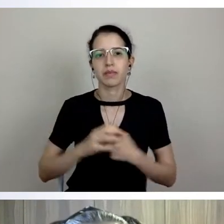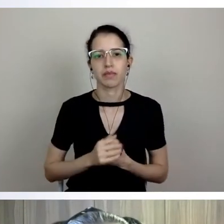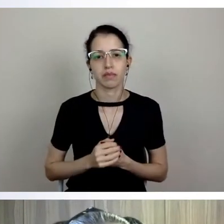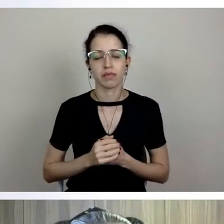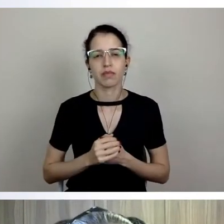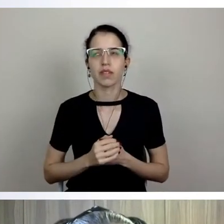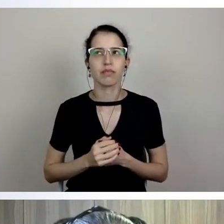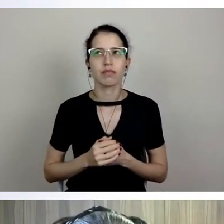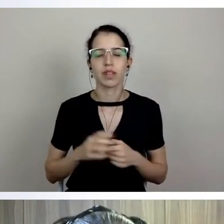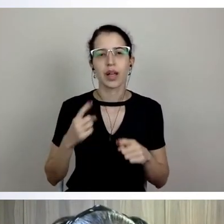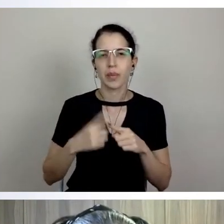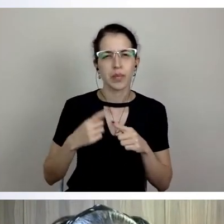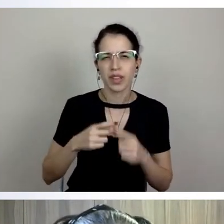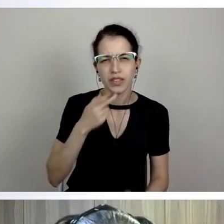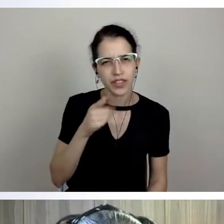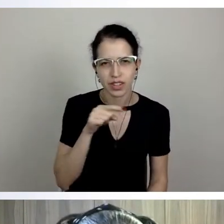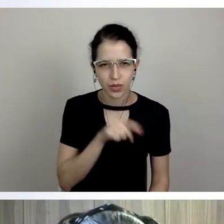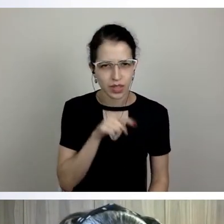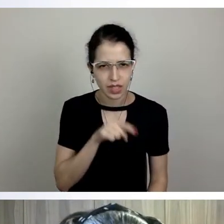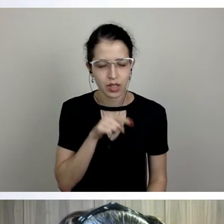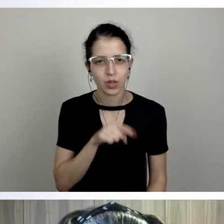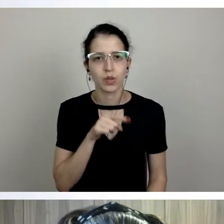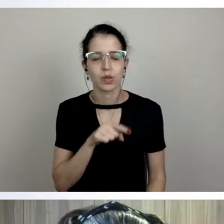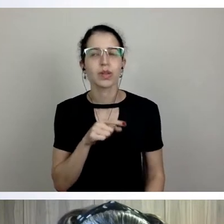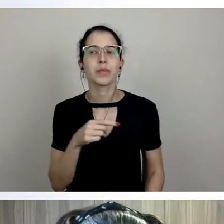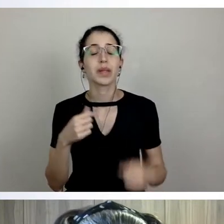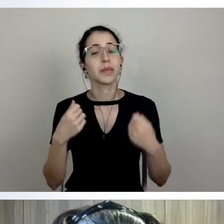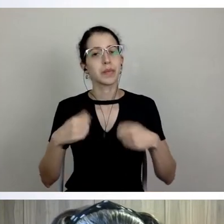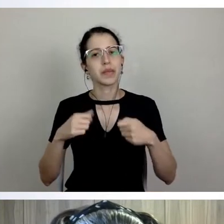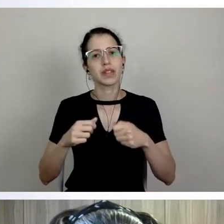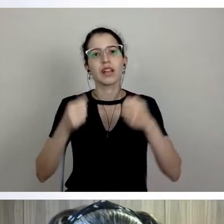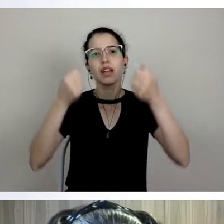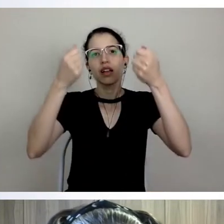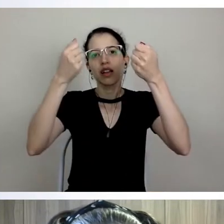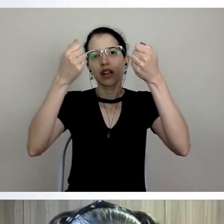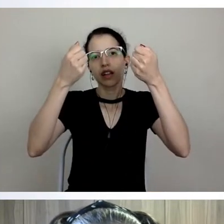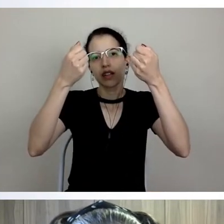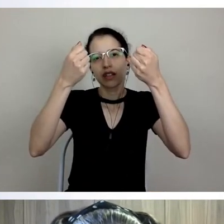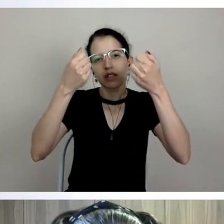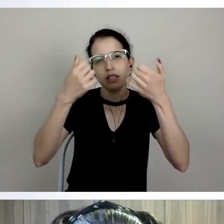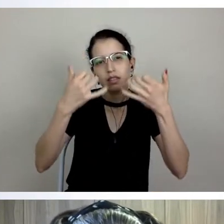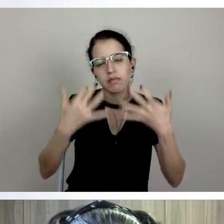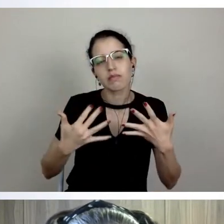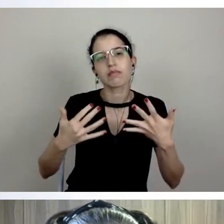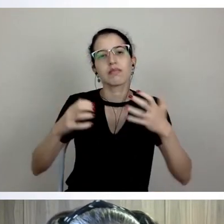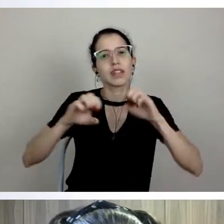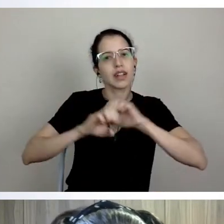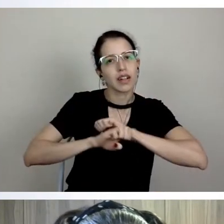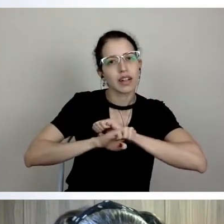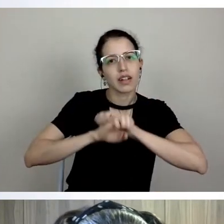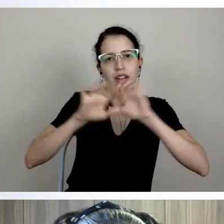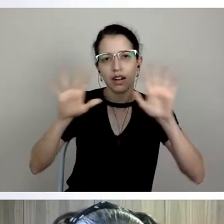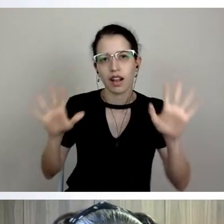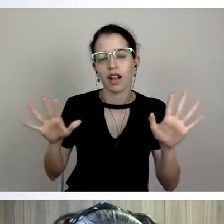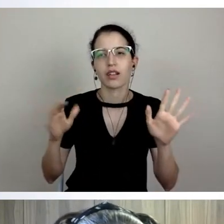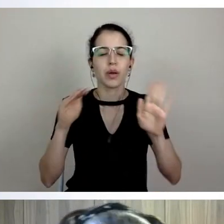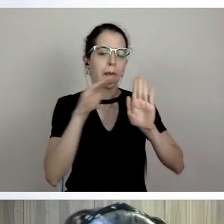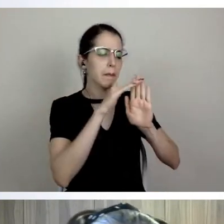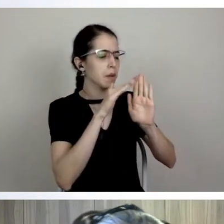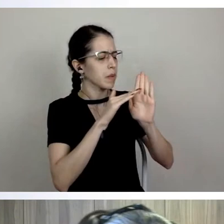estágios, esclarecer um pouco como que funciona o plano, tanto em termos das suas atribuições, então,